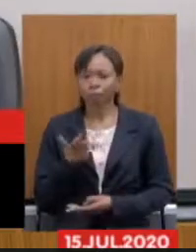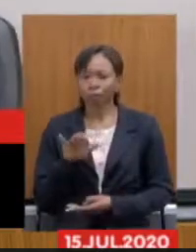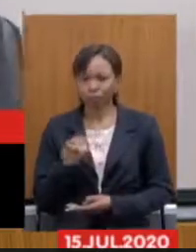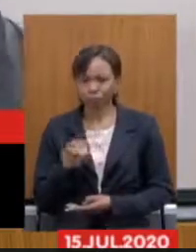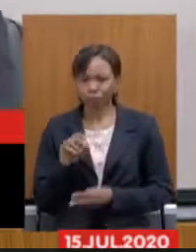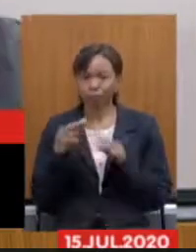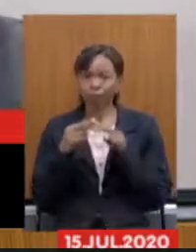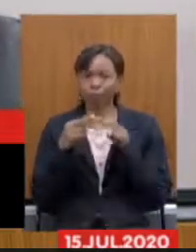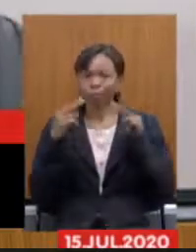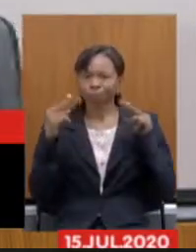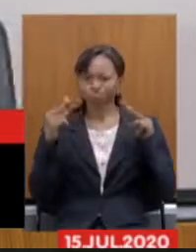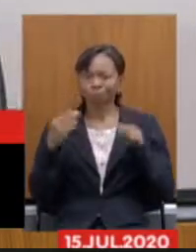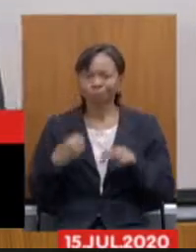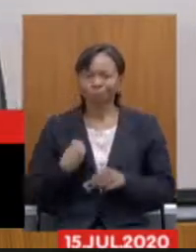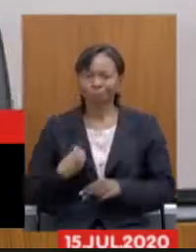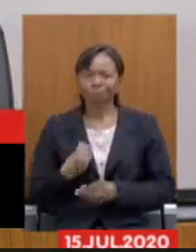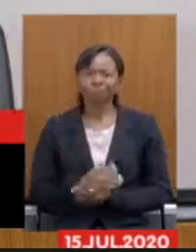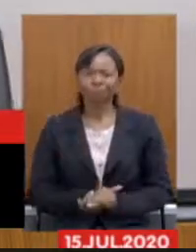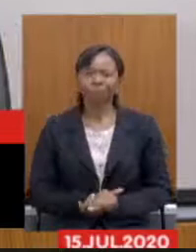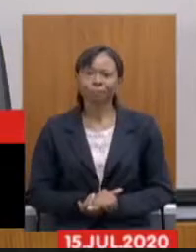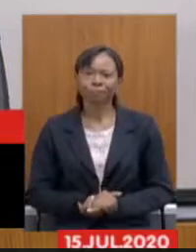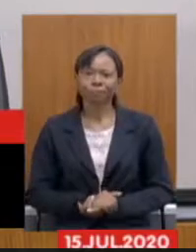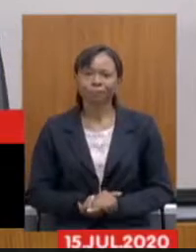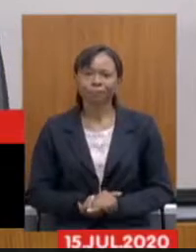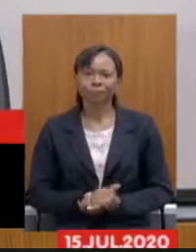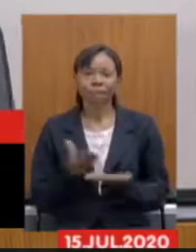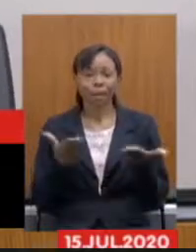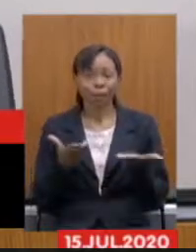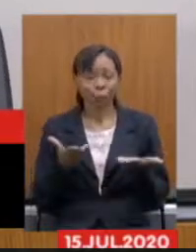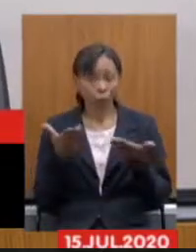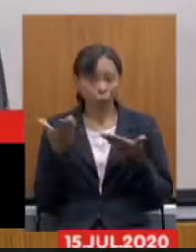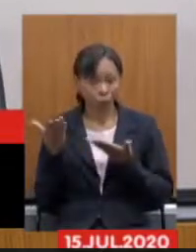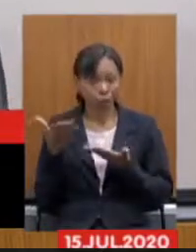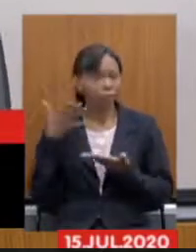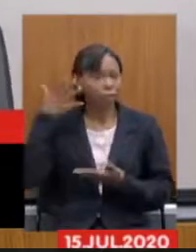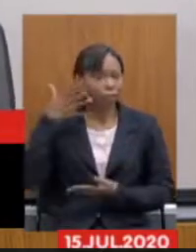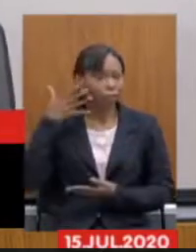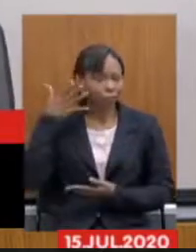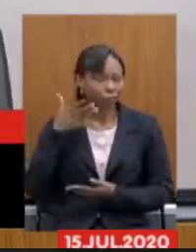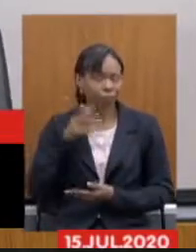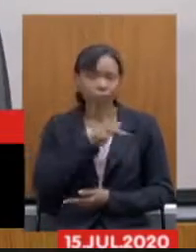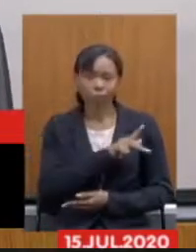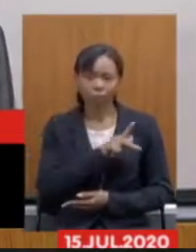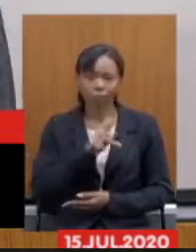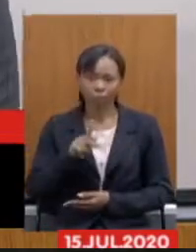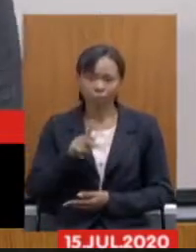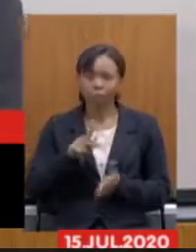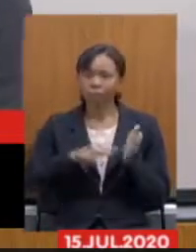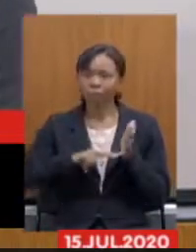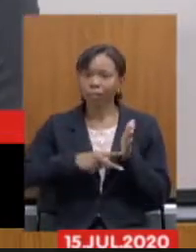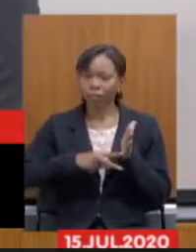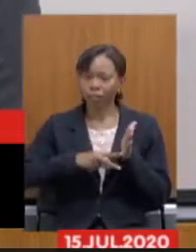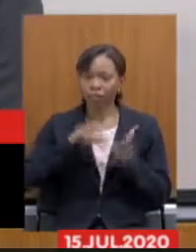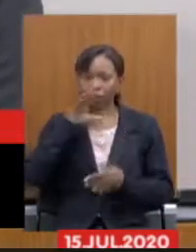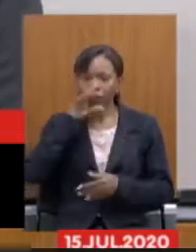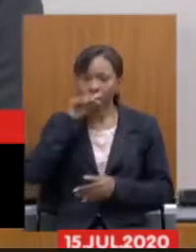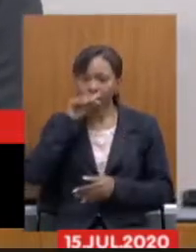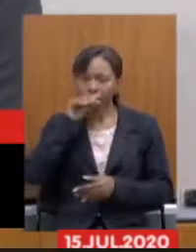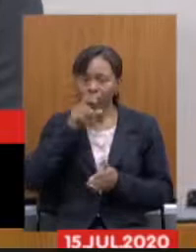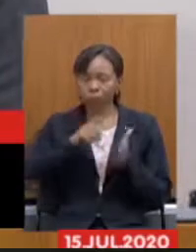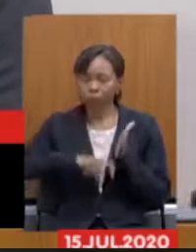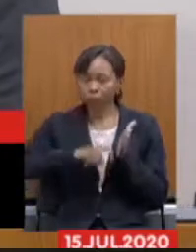remotamente. Com a palavra neste momento o presidente do Sindicato Servidores de Tributação